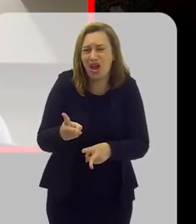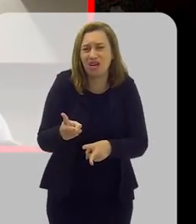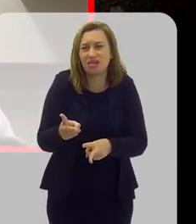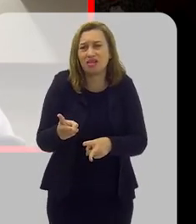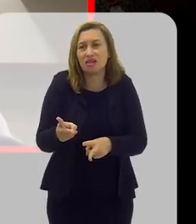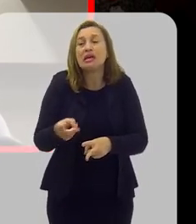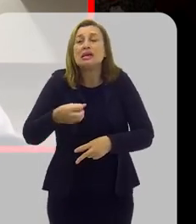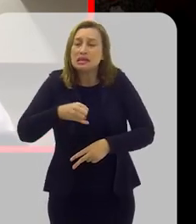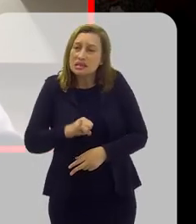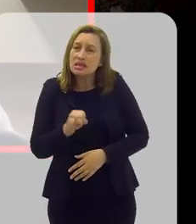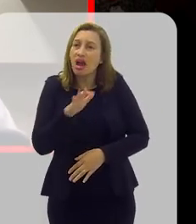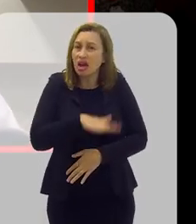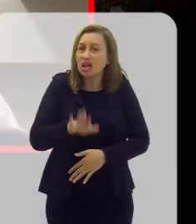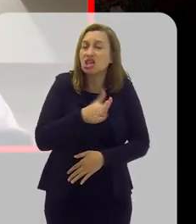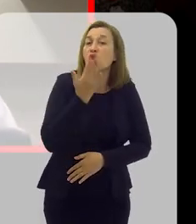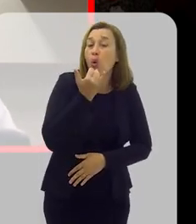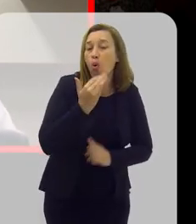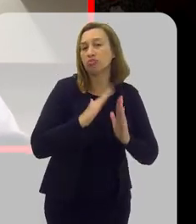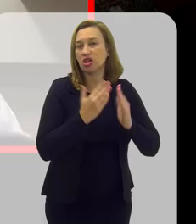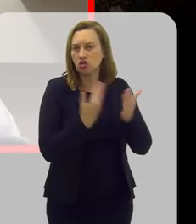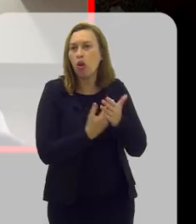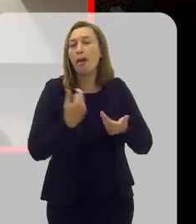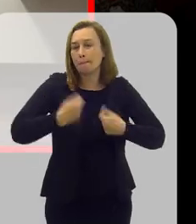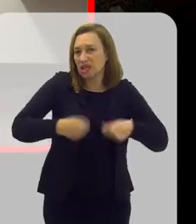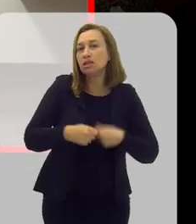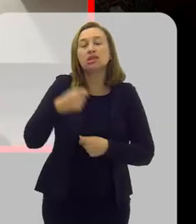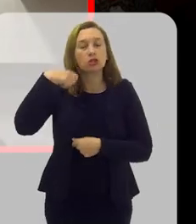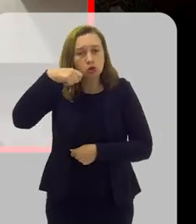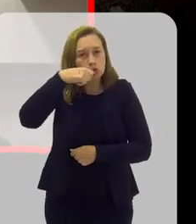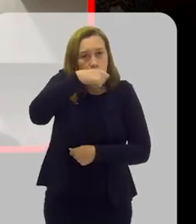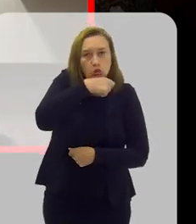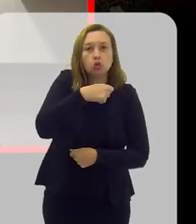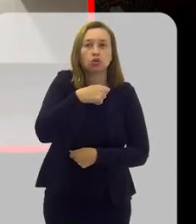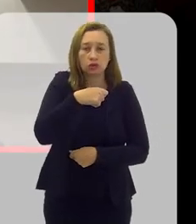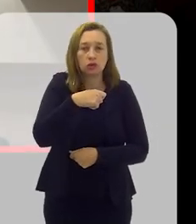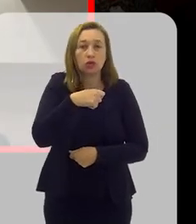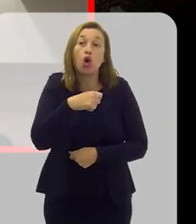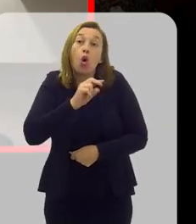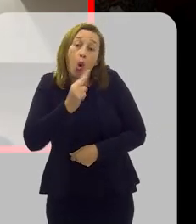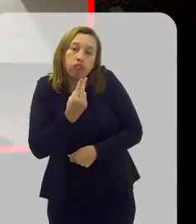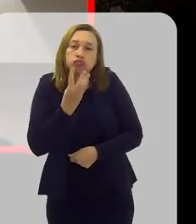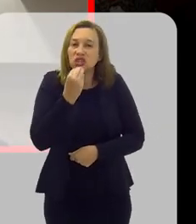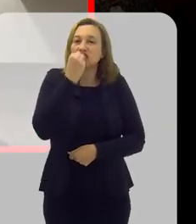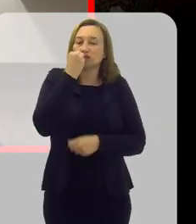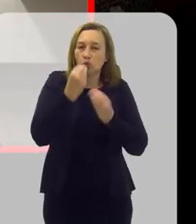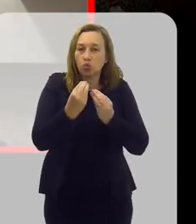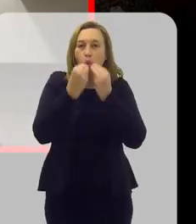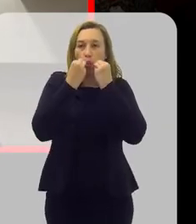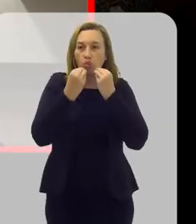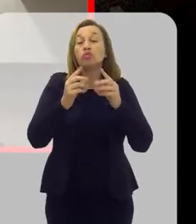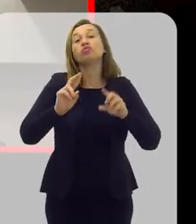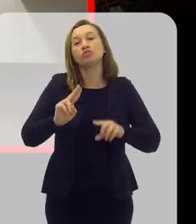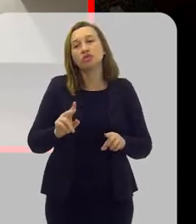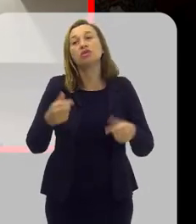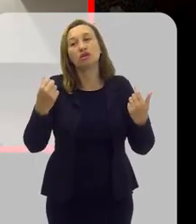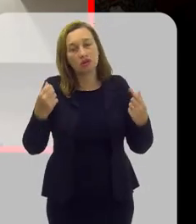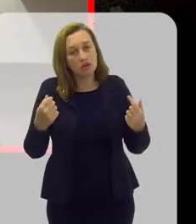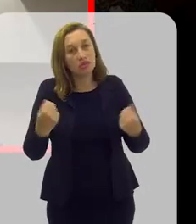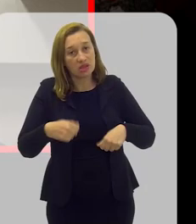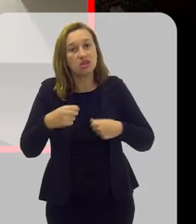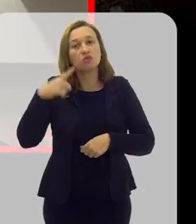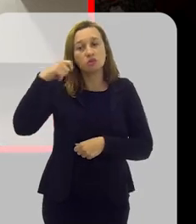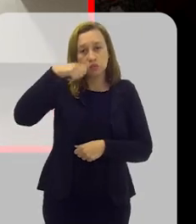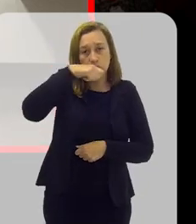isso. Eu acho que se a criança faz a refeição na escola, ela tem que fazer a refeição, ou que seja o lunch, e logo após isso, fazer a